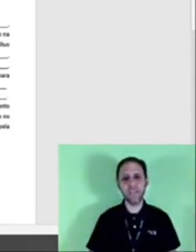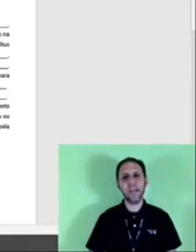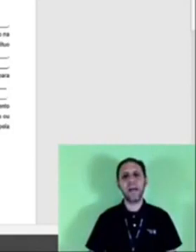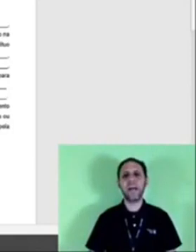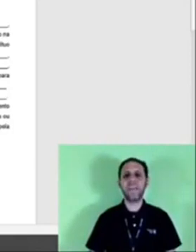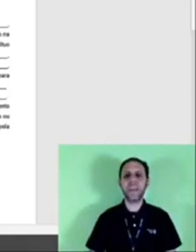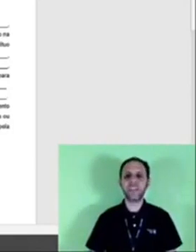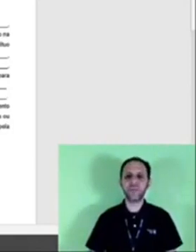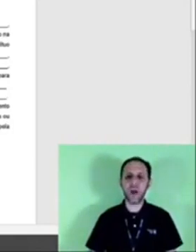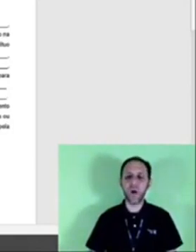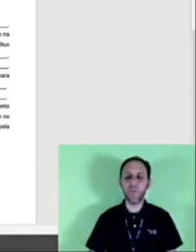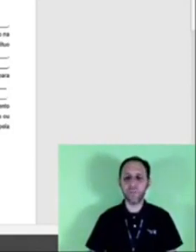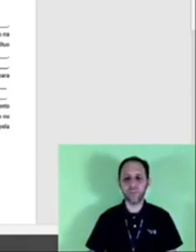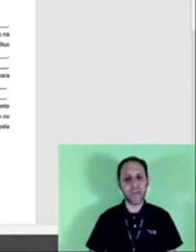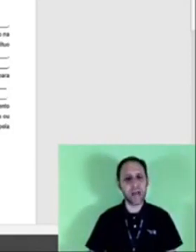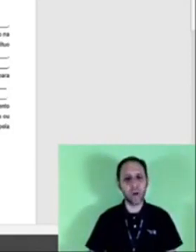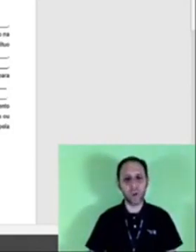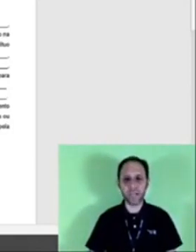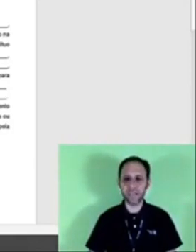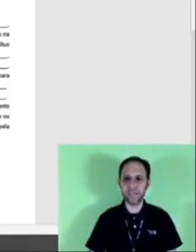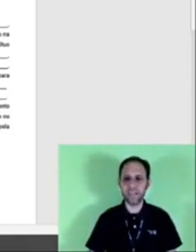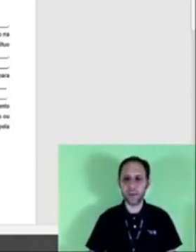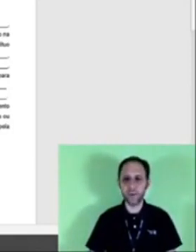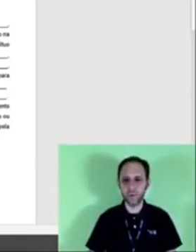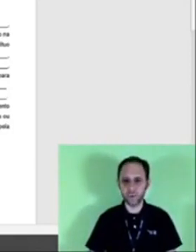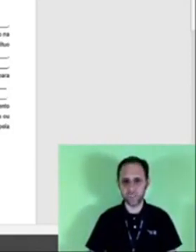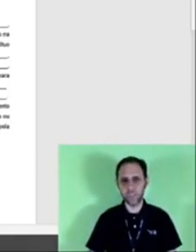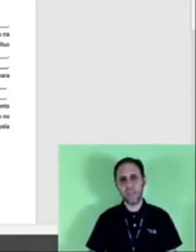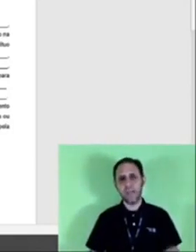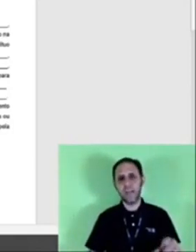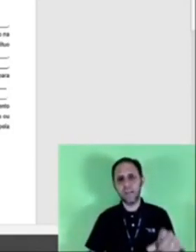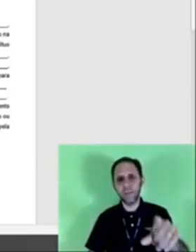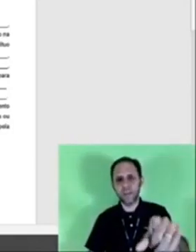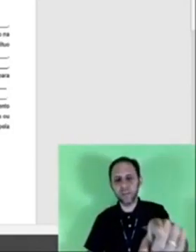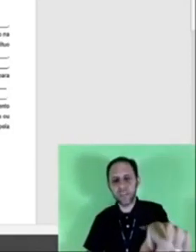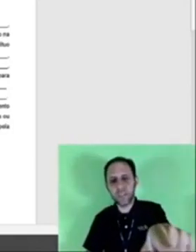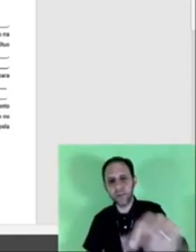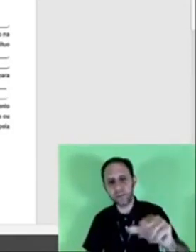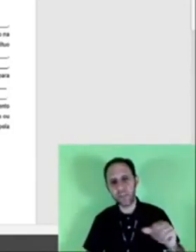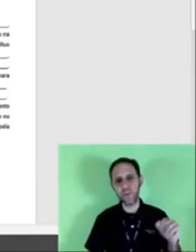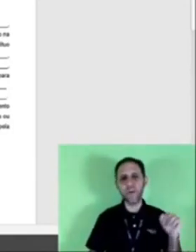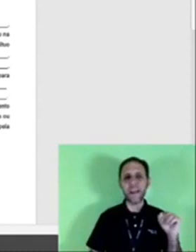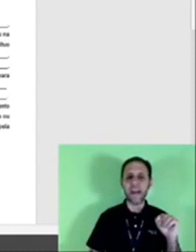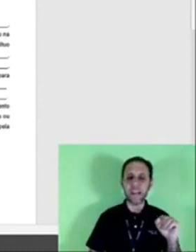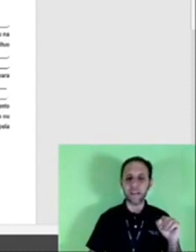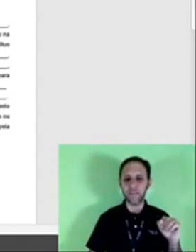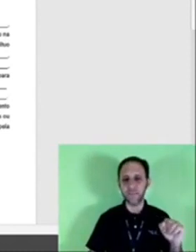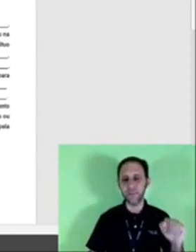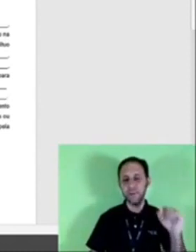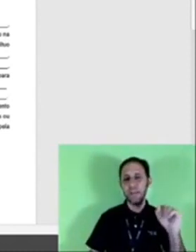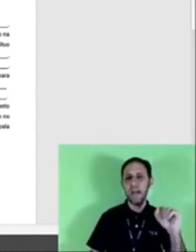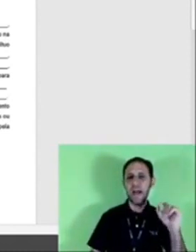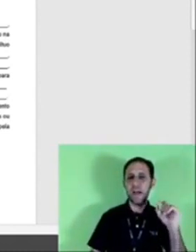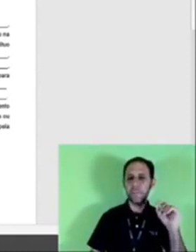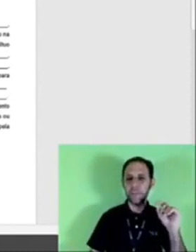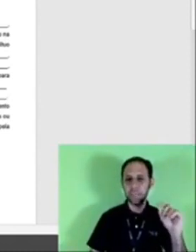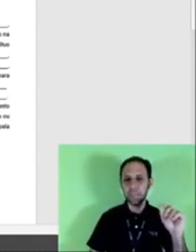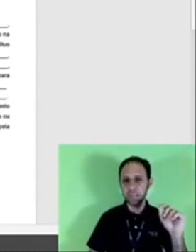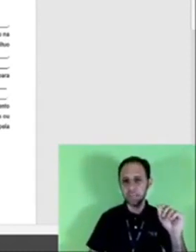indo aí anexo ao vídeo da aula de hoje, lembrando aqui que eu tenho o parágrafo